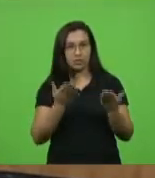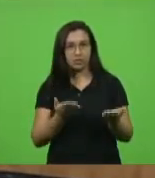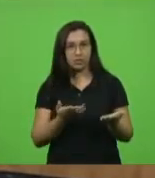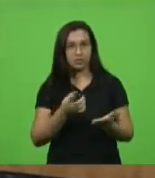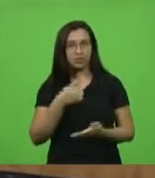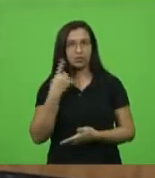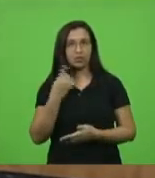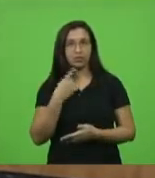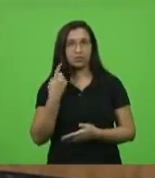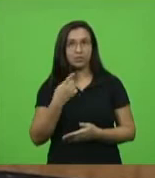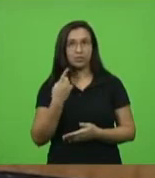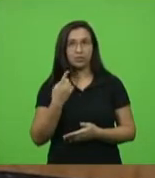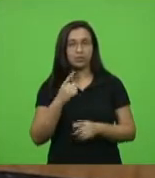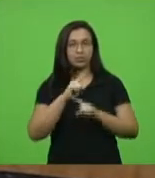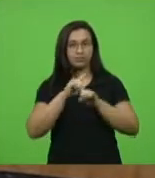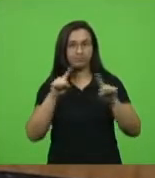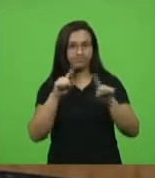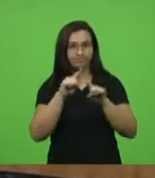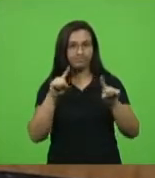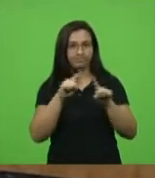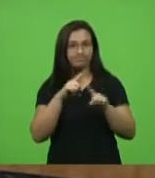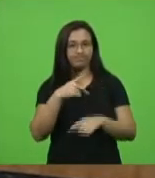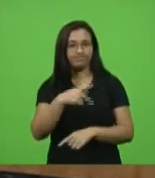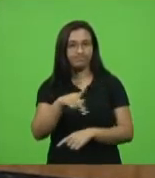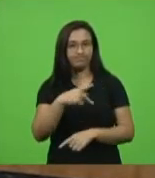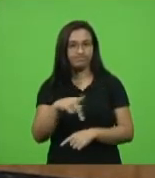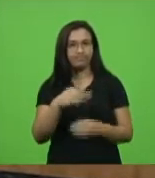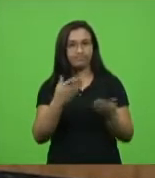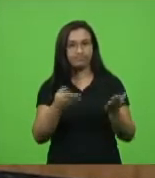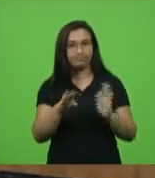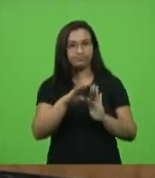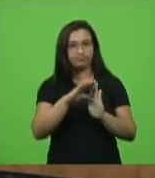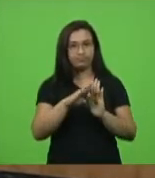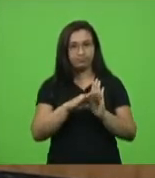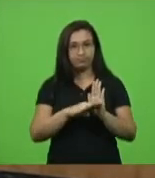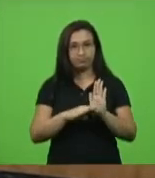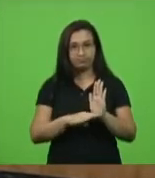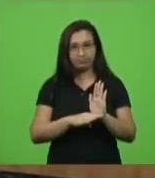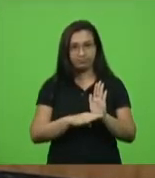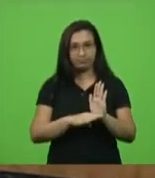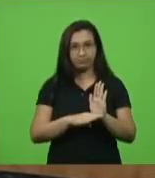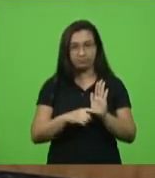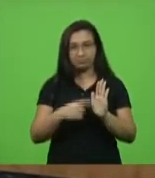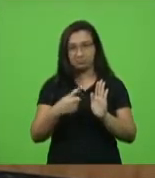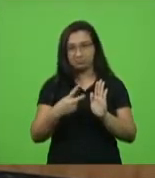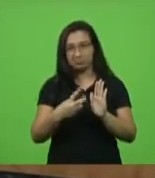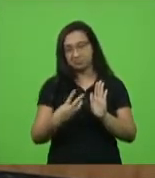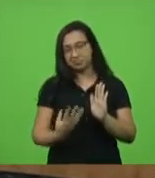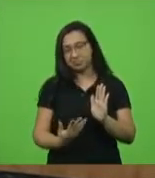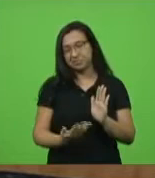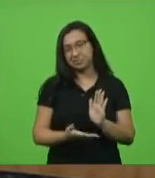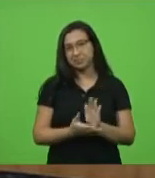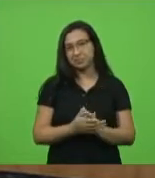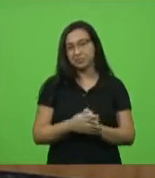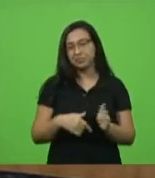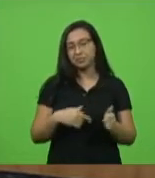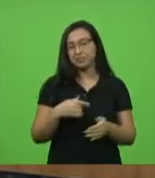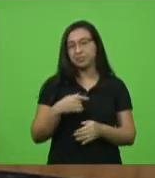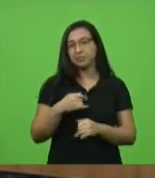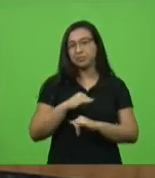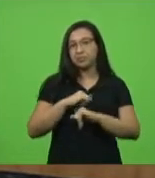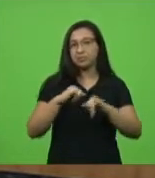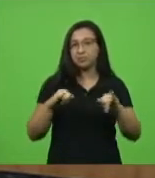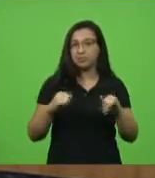reclamações de professores com relação à lista de classificação. Quero aproveitar para também informá-los